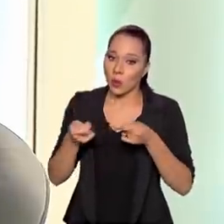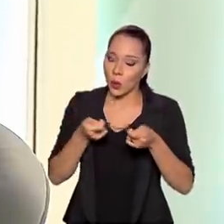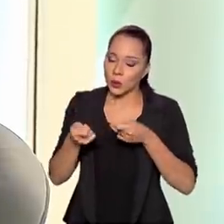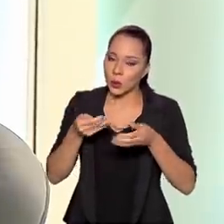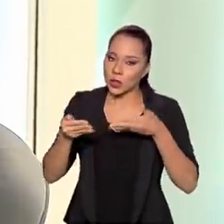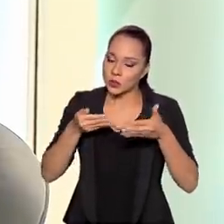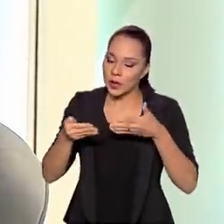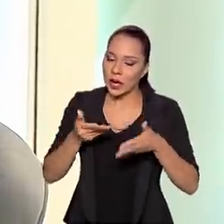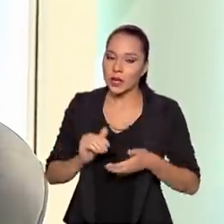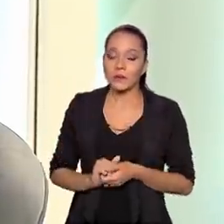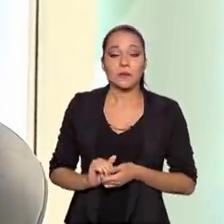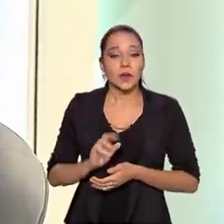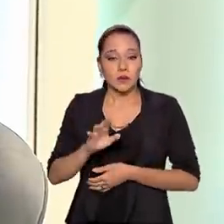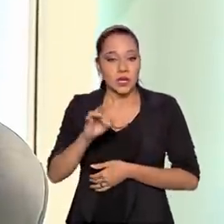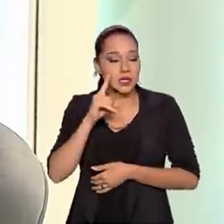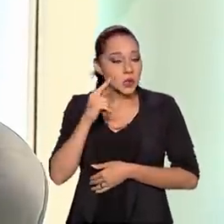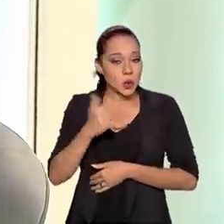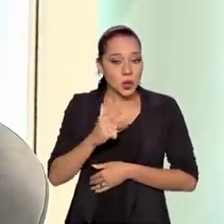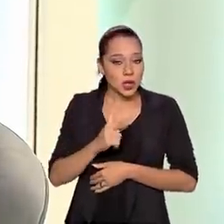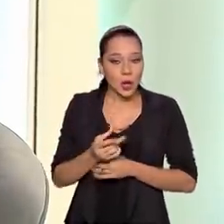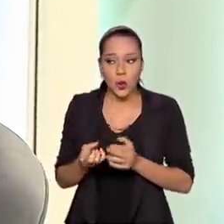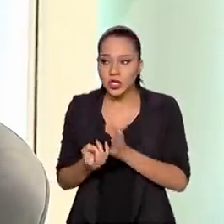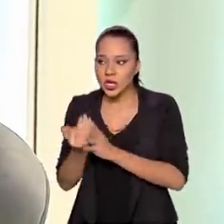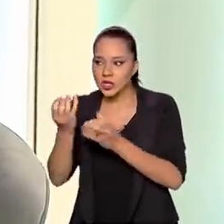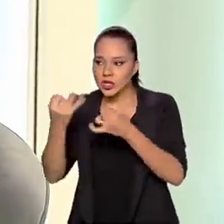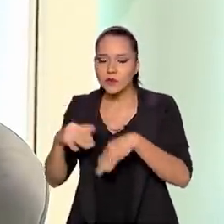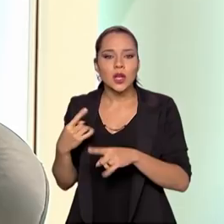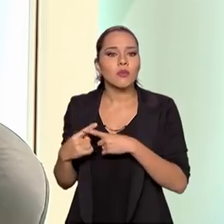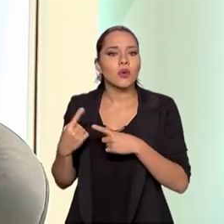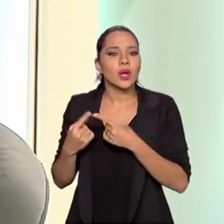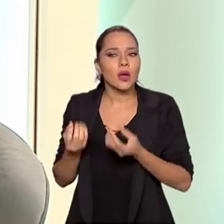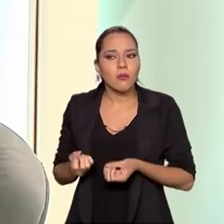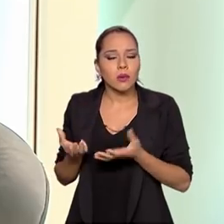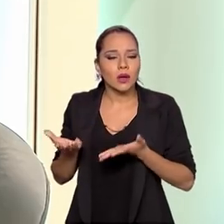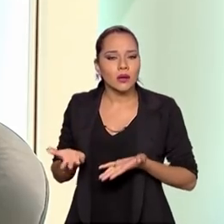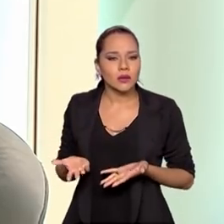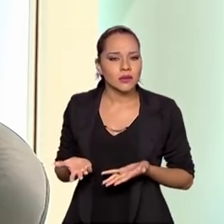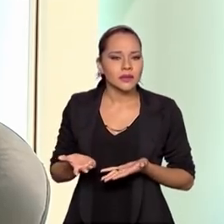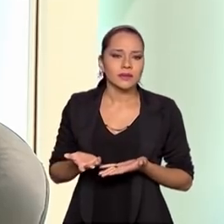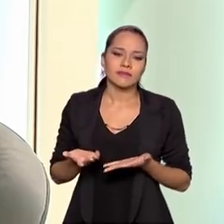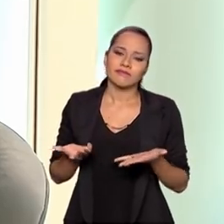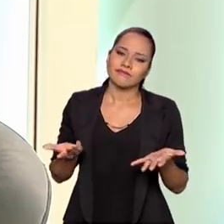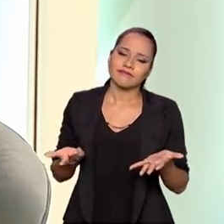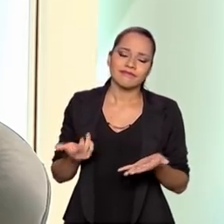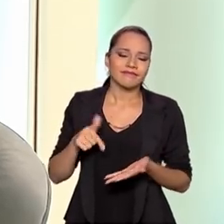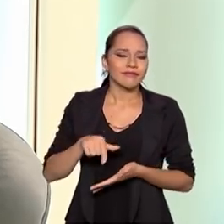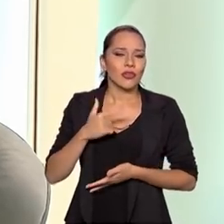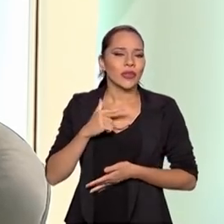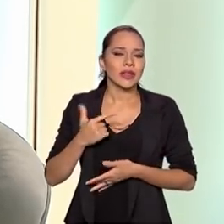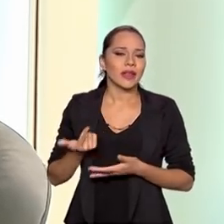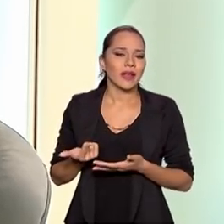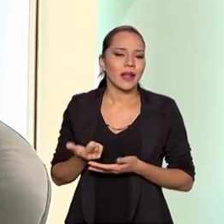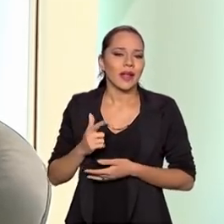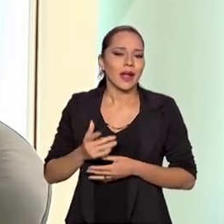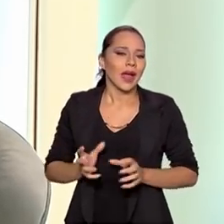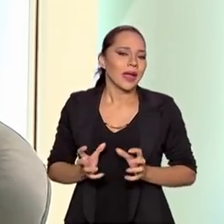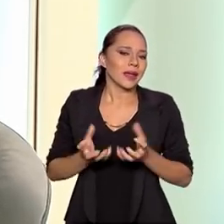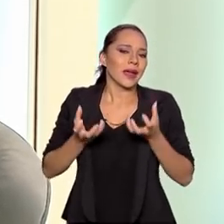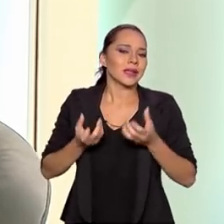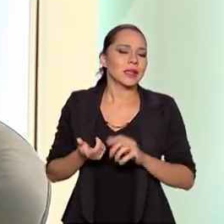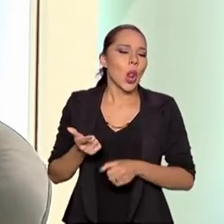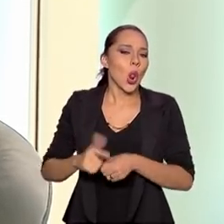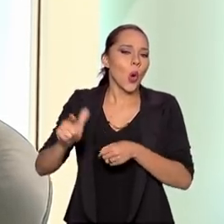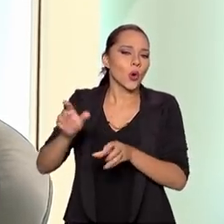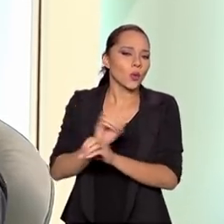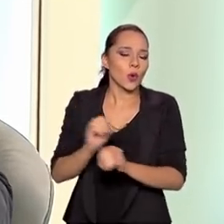de mercado nisso, mas se você não tem uma demanda que justifique toda essa oferta, evidentemente aquilo não vai gerar a riqueza necessária.